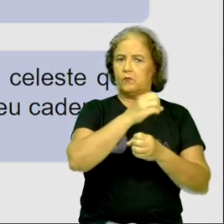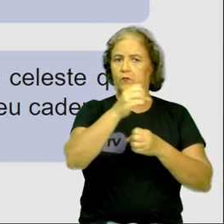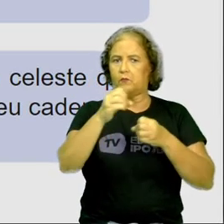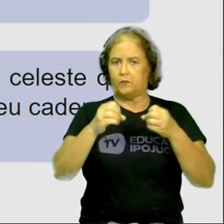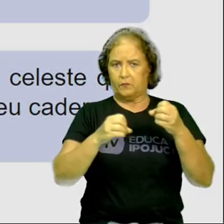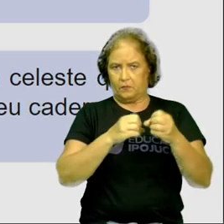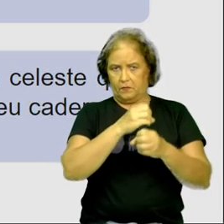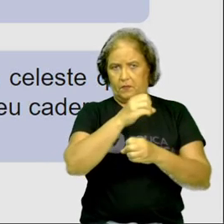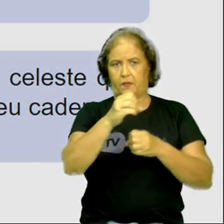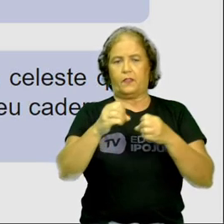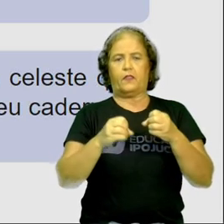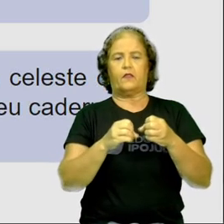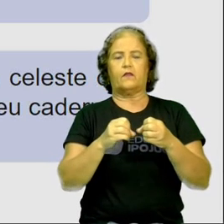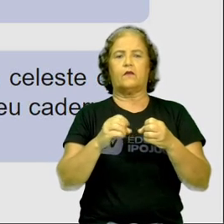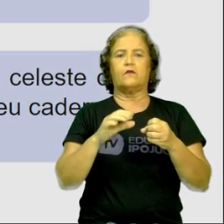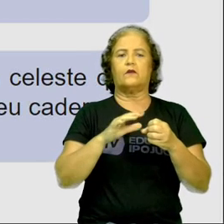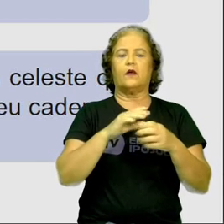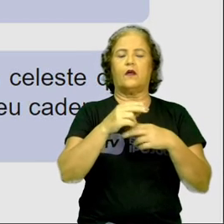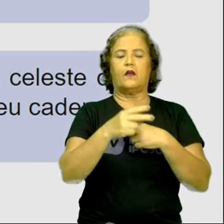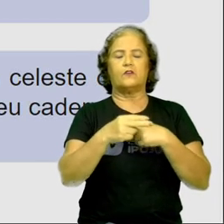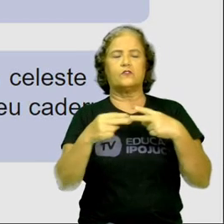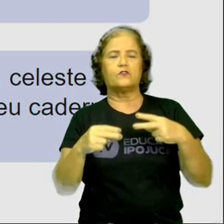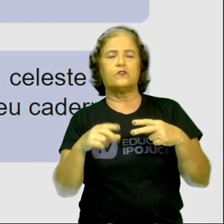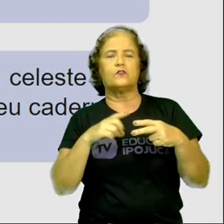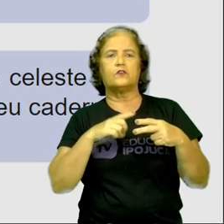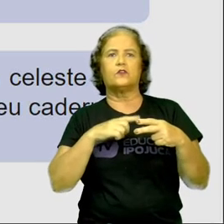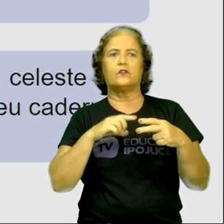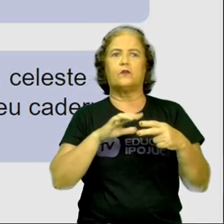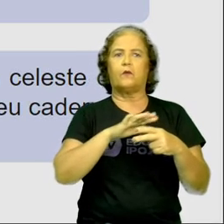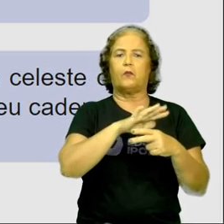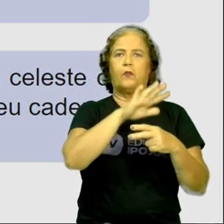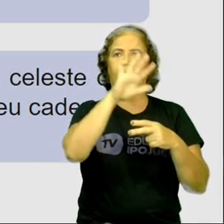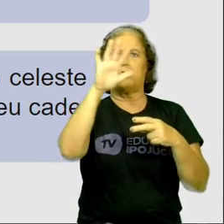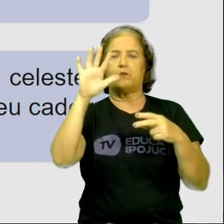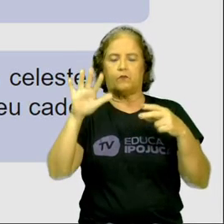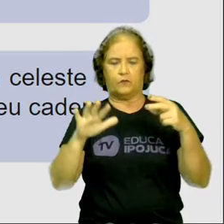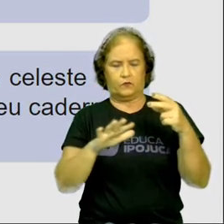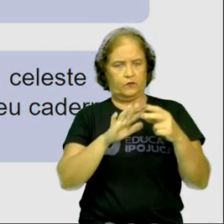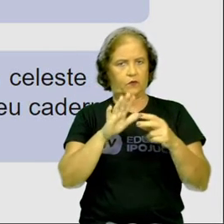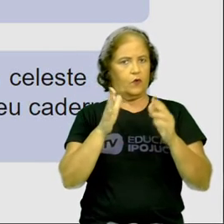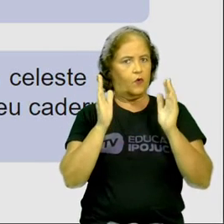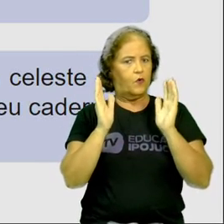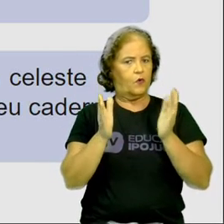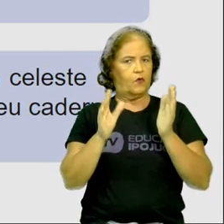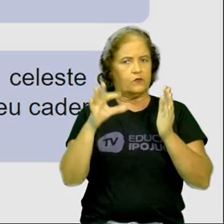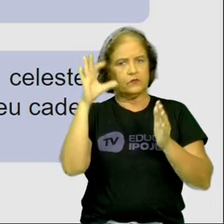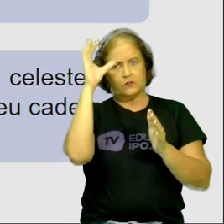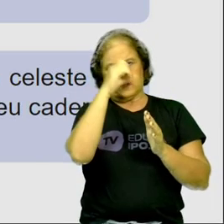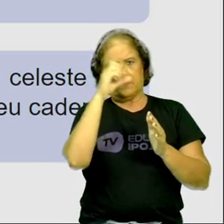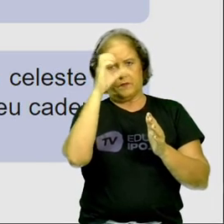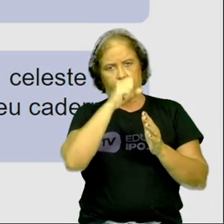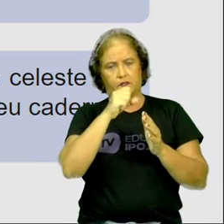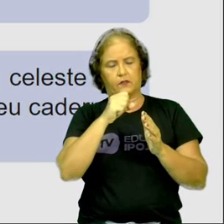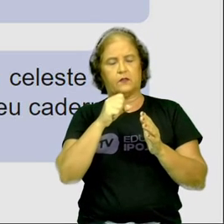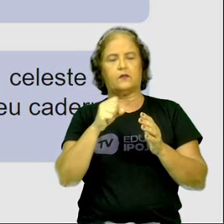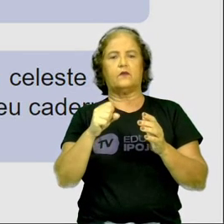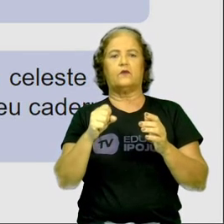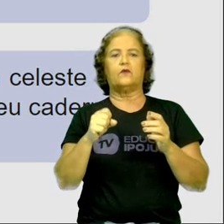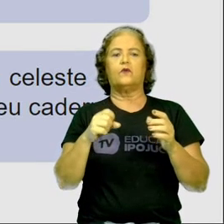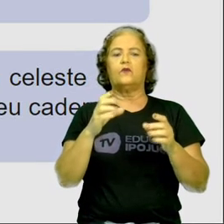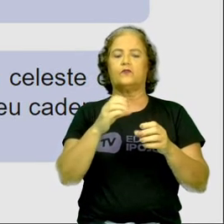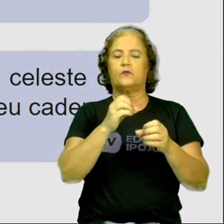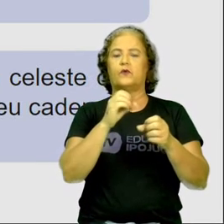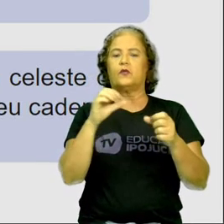corpos que estão no universo. Hoje, a gente aprendeu sobre os corpos celestes que fazem parte do nosso sistema